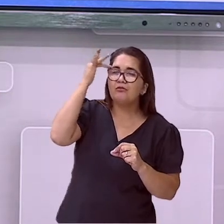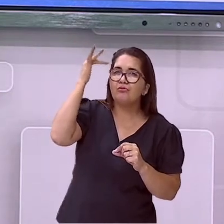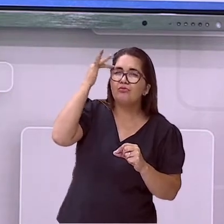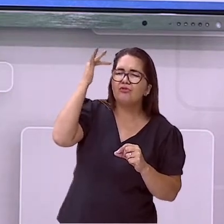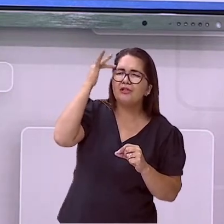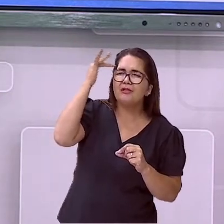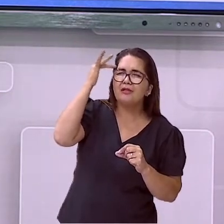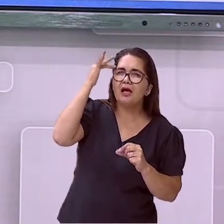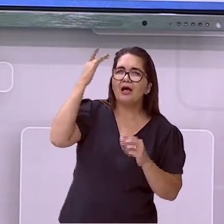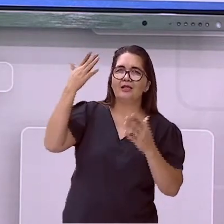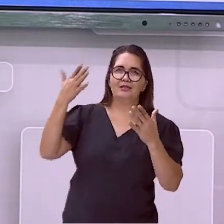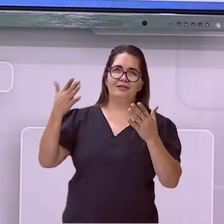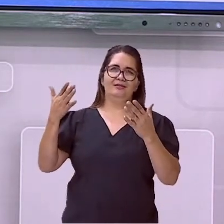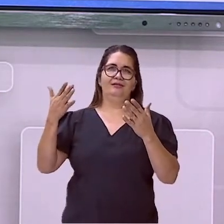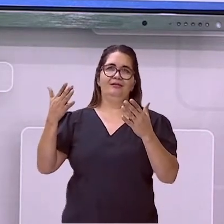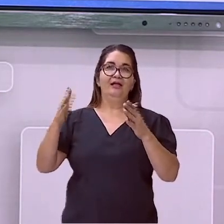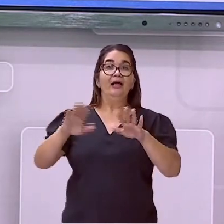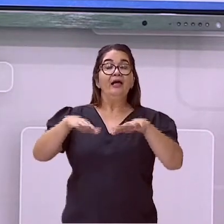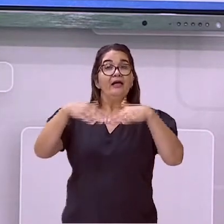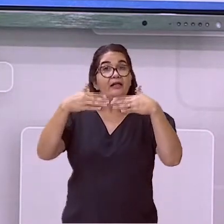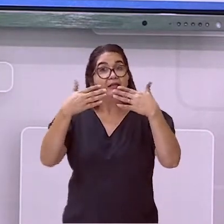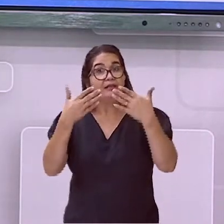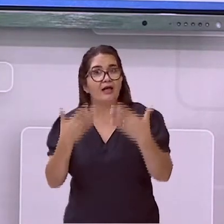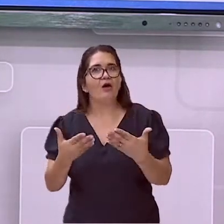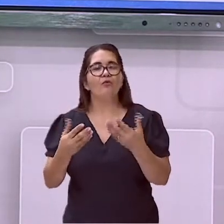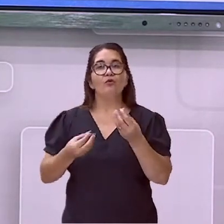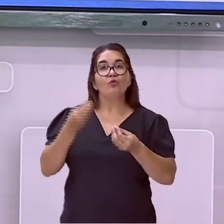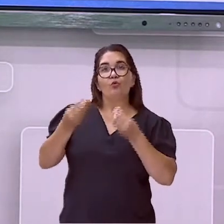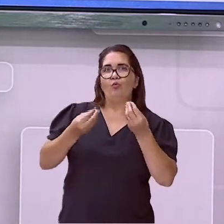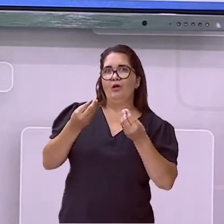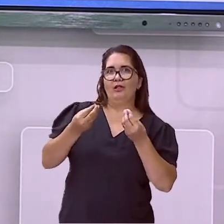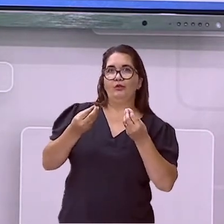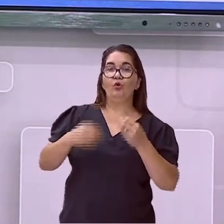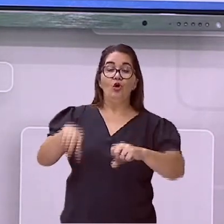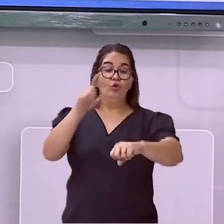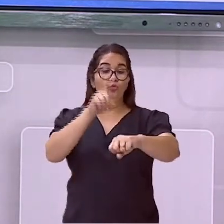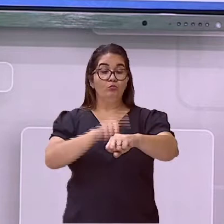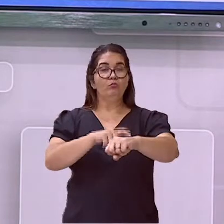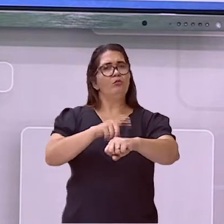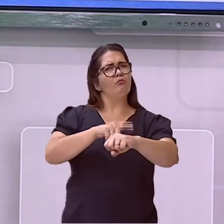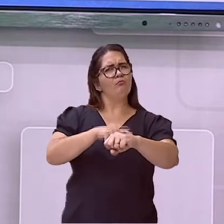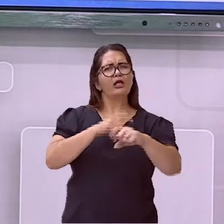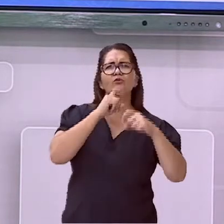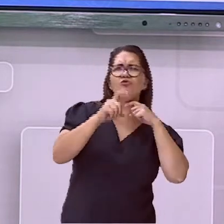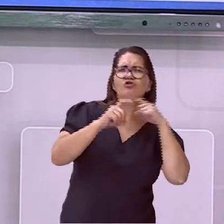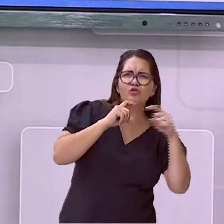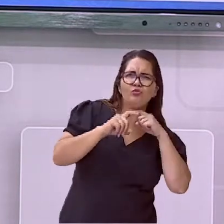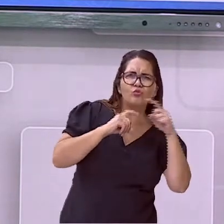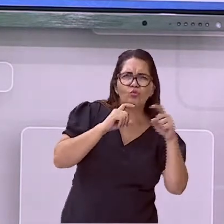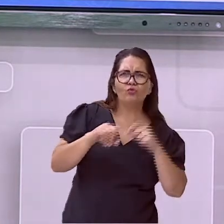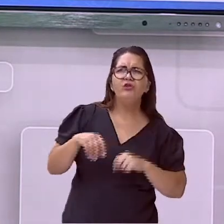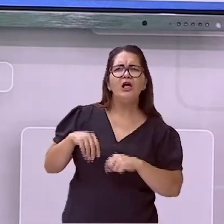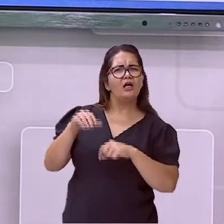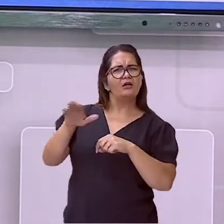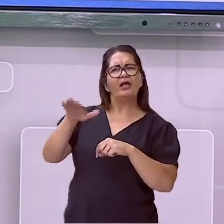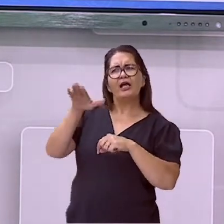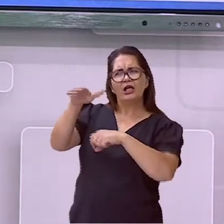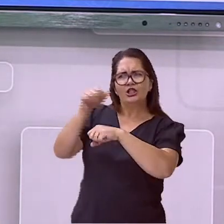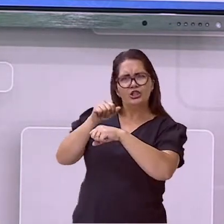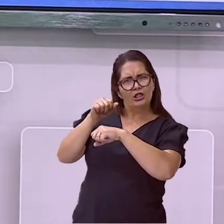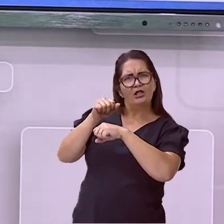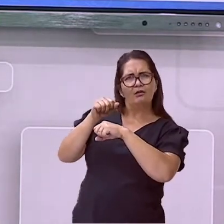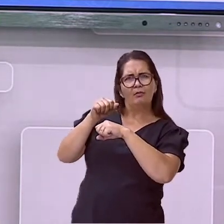Quanto mais próximos a gente consegue estar neste diálogo, pais, mães e filhos,